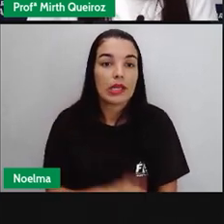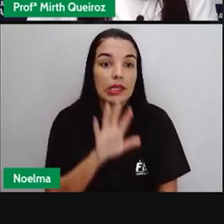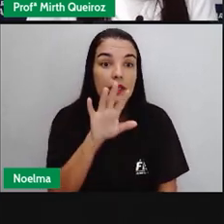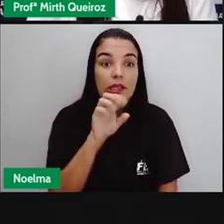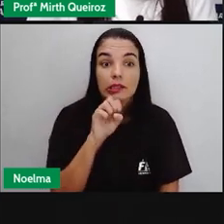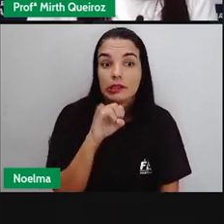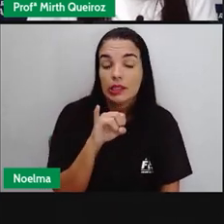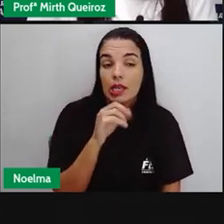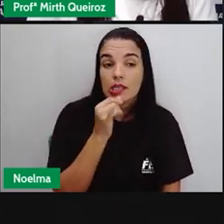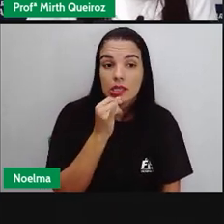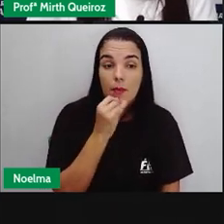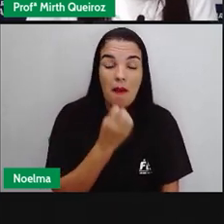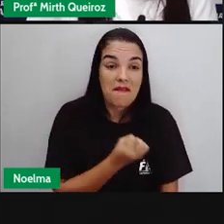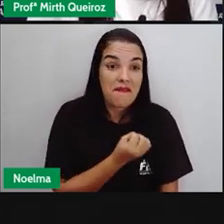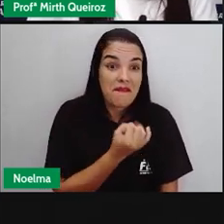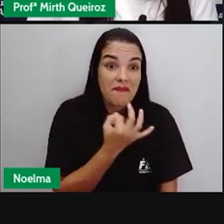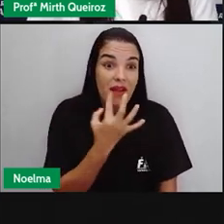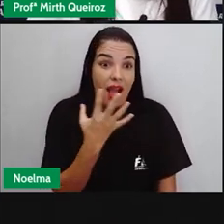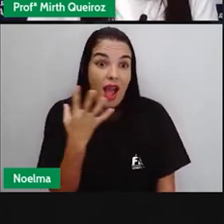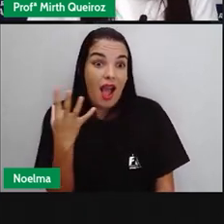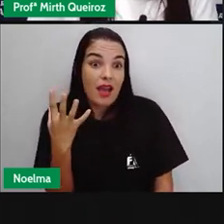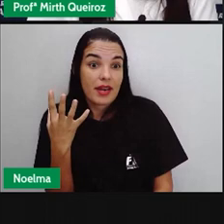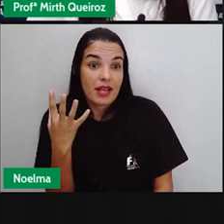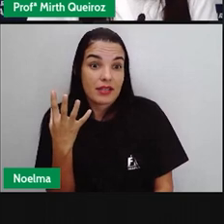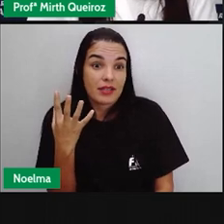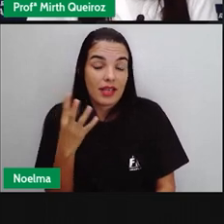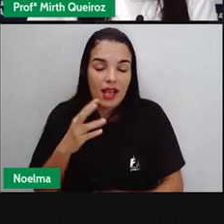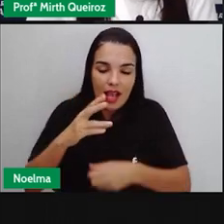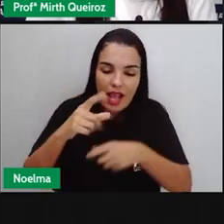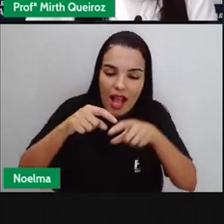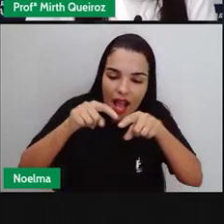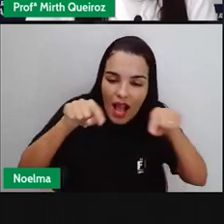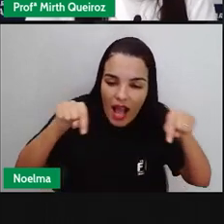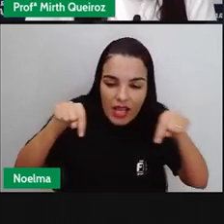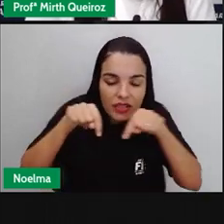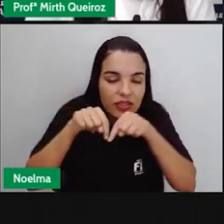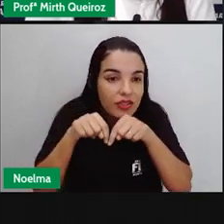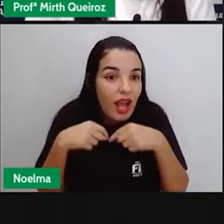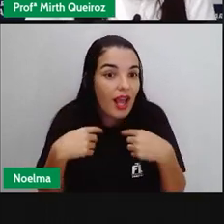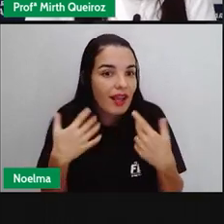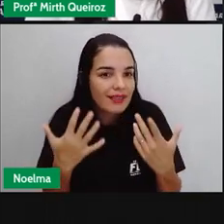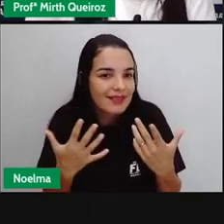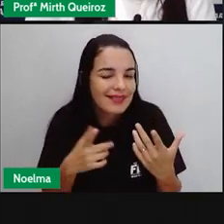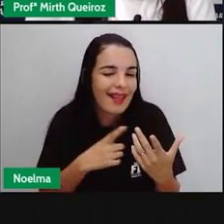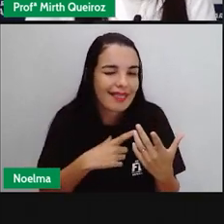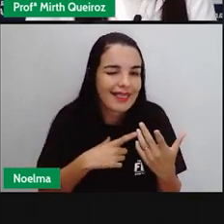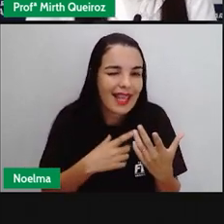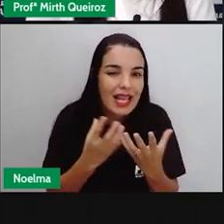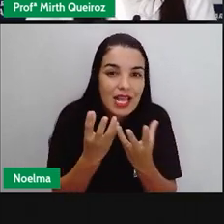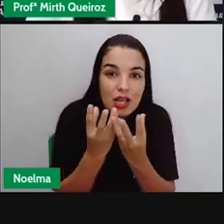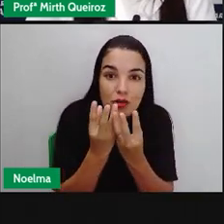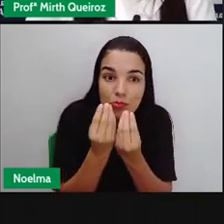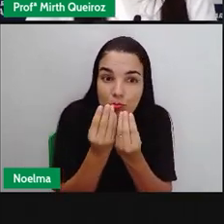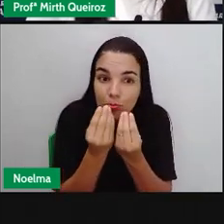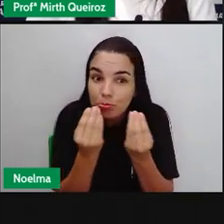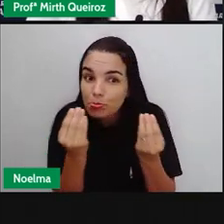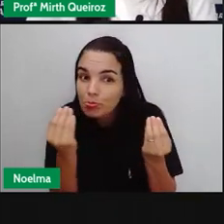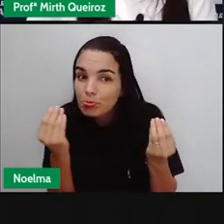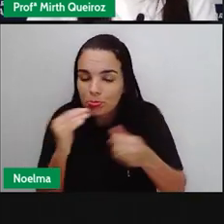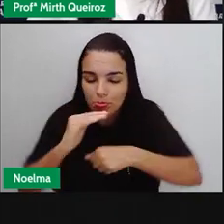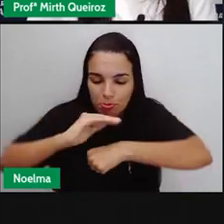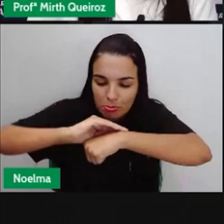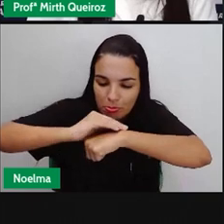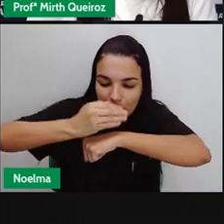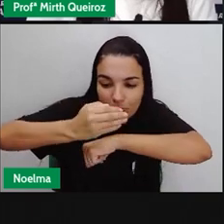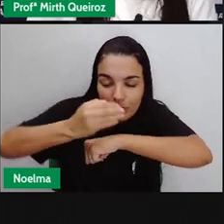várias caixinhas, né? Umas lindas caixinhas para servirem de cofrinhos para